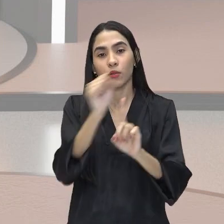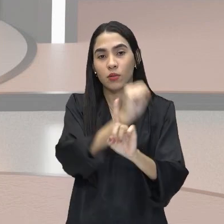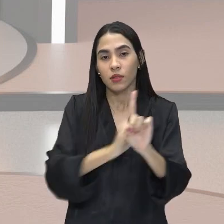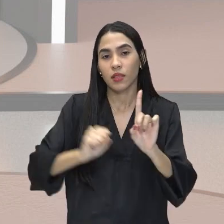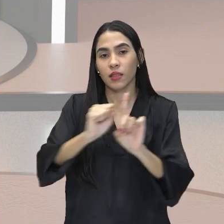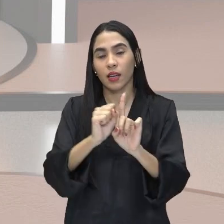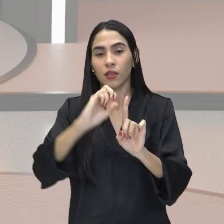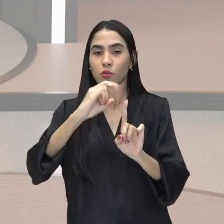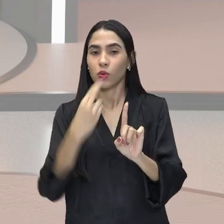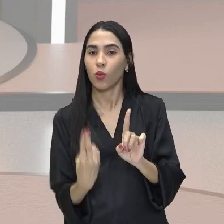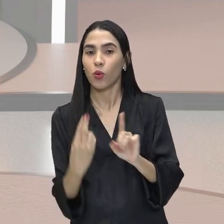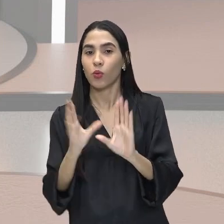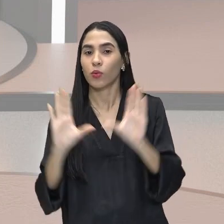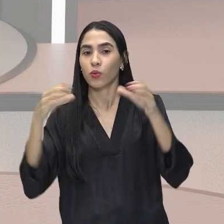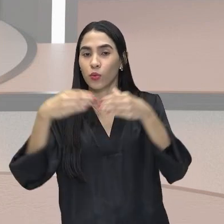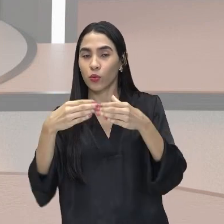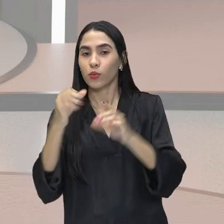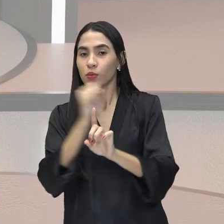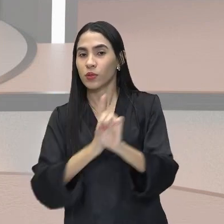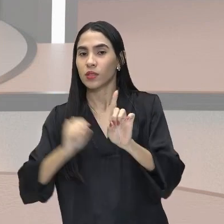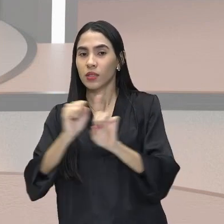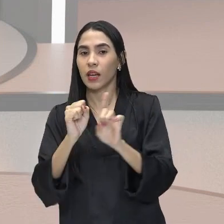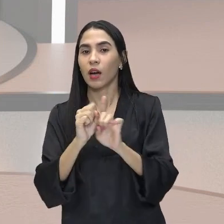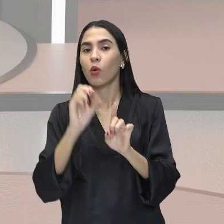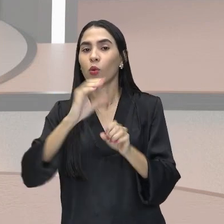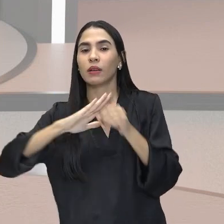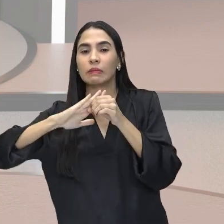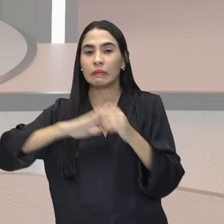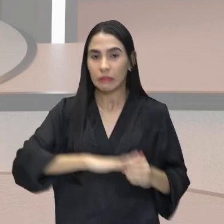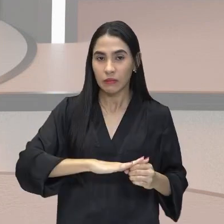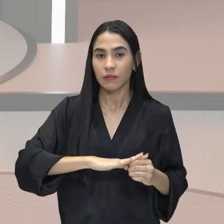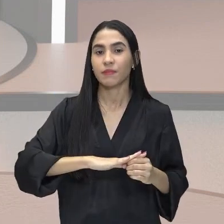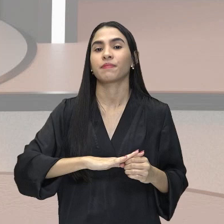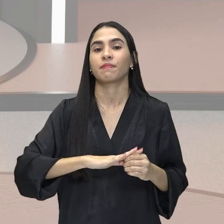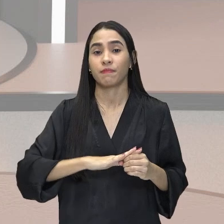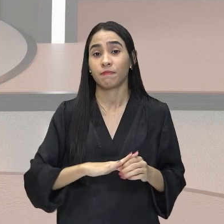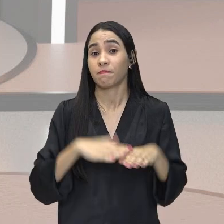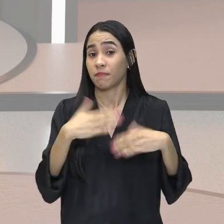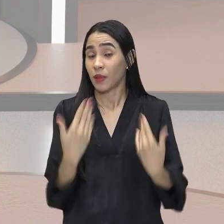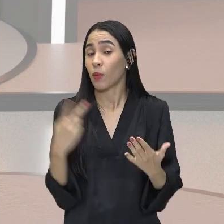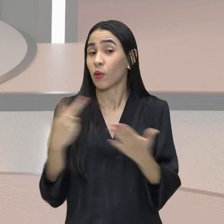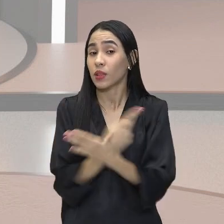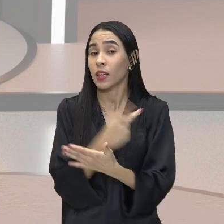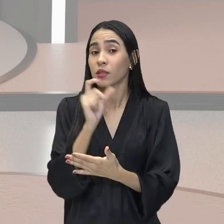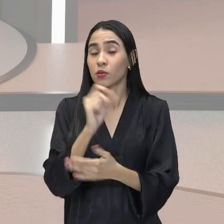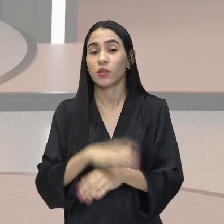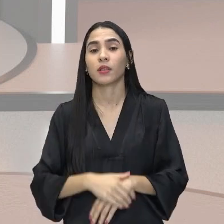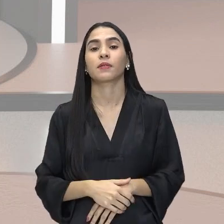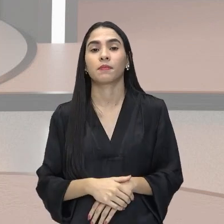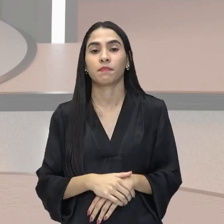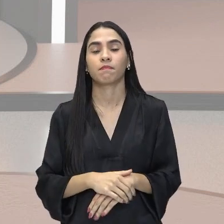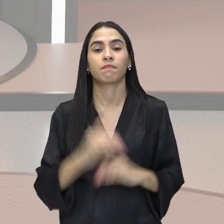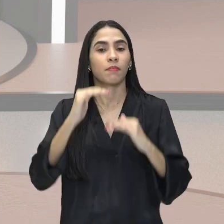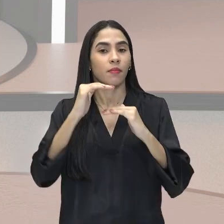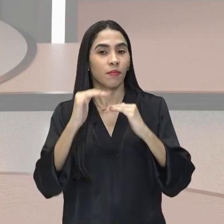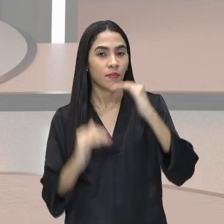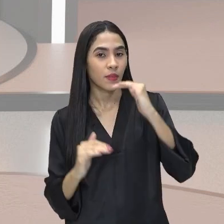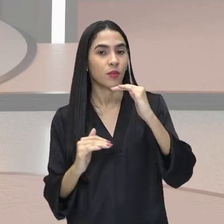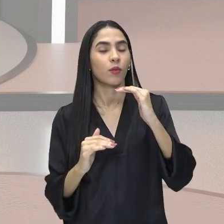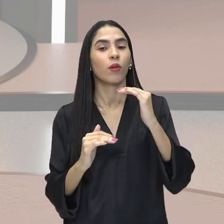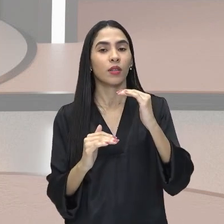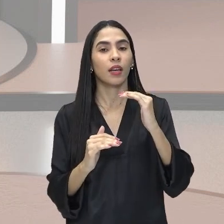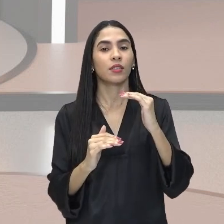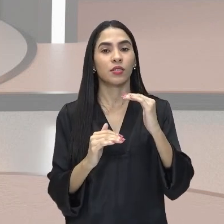ou aquele grupo social, ele é discriminado. E aí, gente, ocorre a desigualdade de